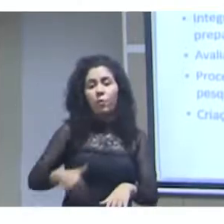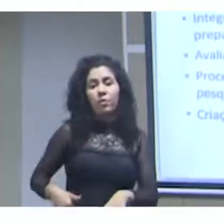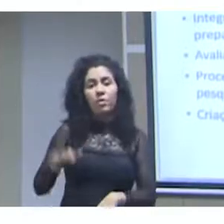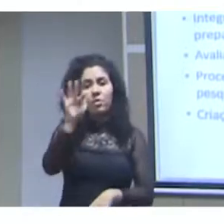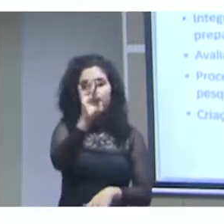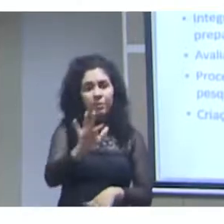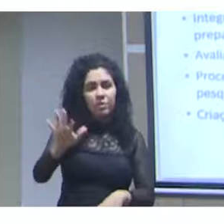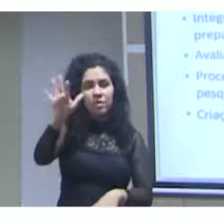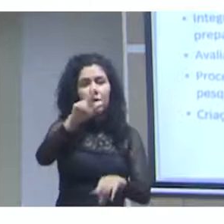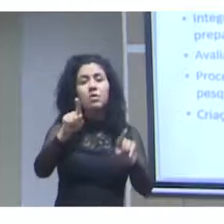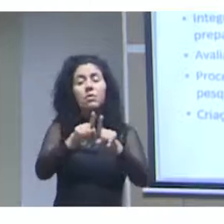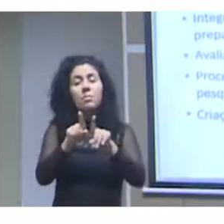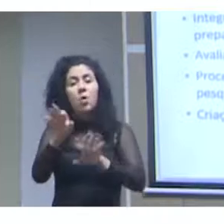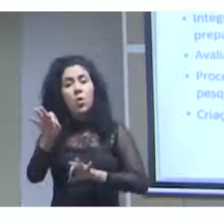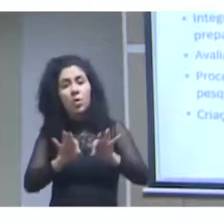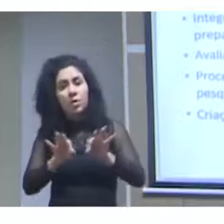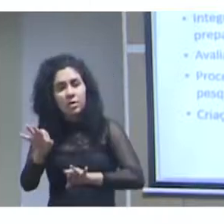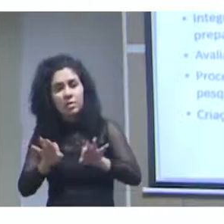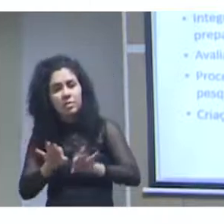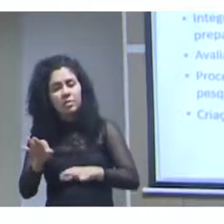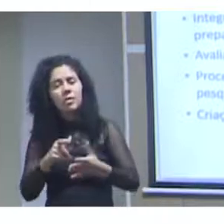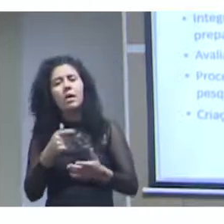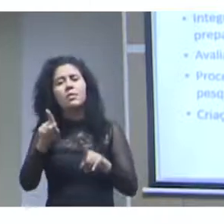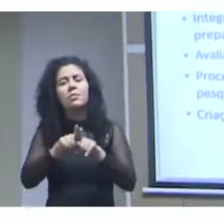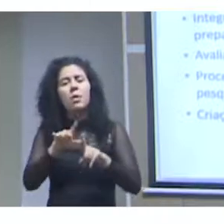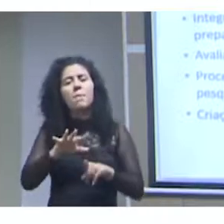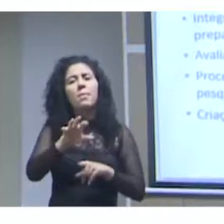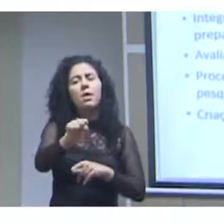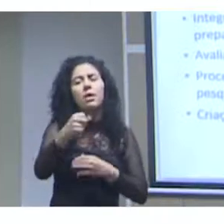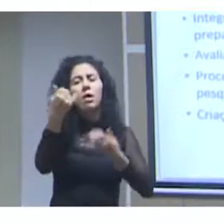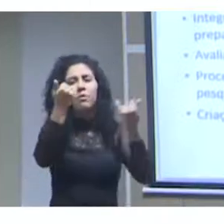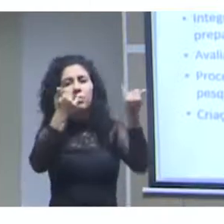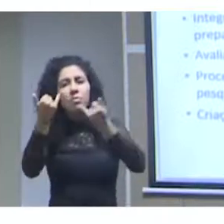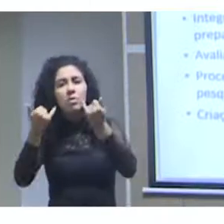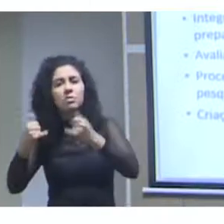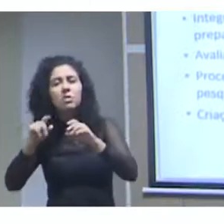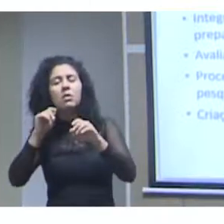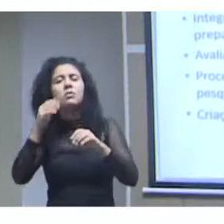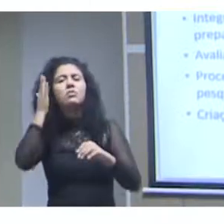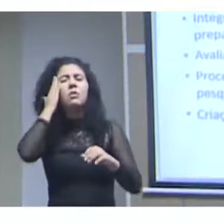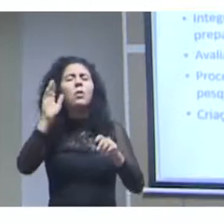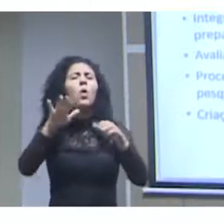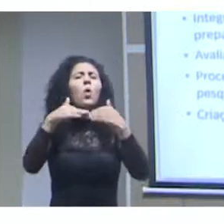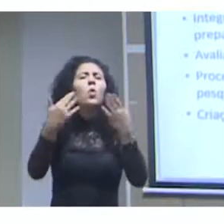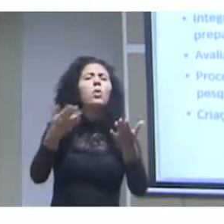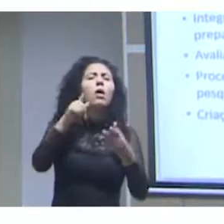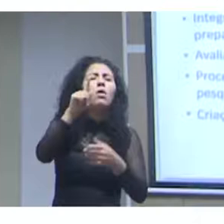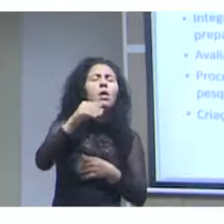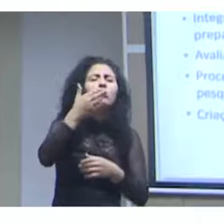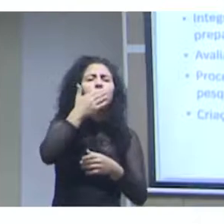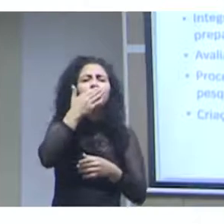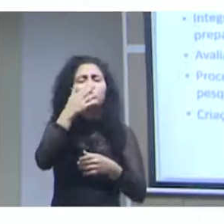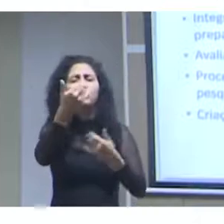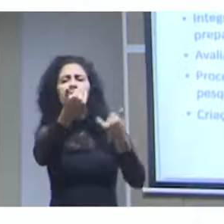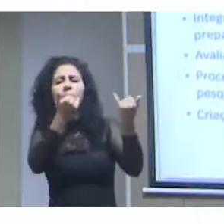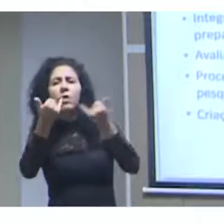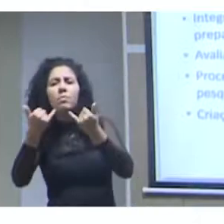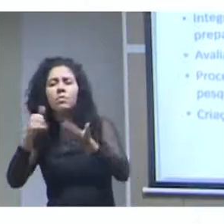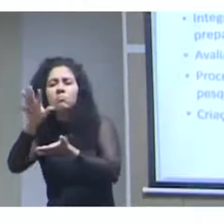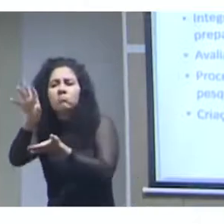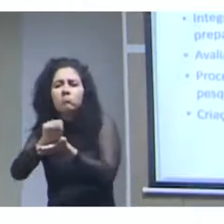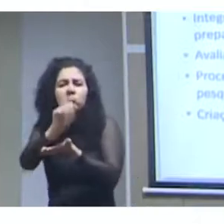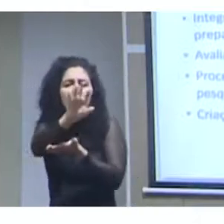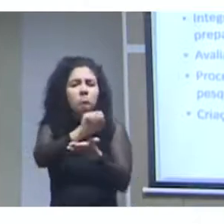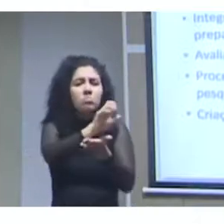esses dados aí passar a fazer a qualidade dos dados e integrar esses registros administrativos um desafio muito